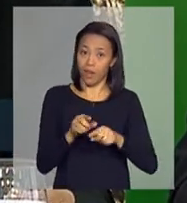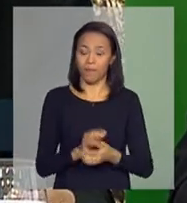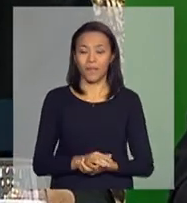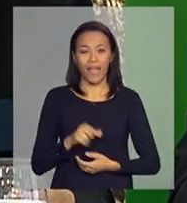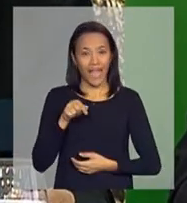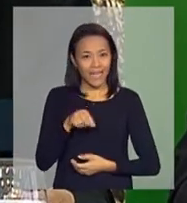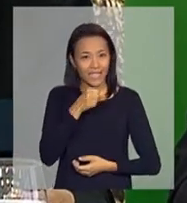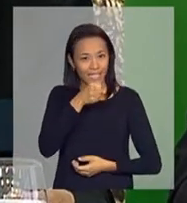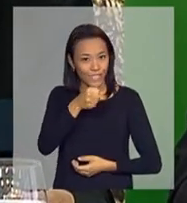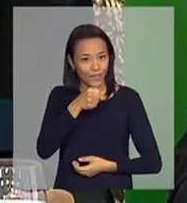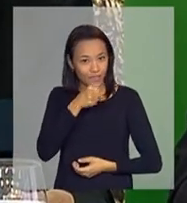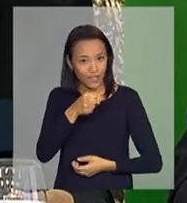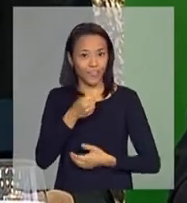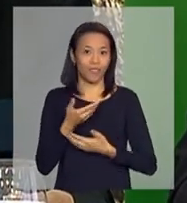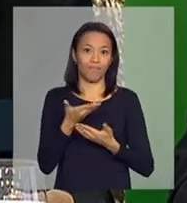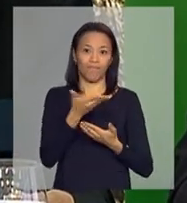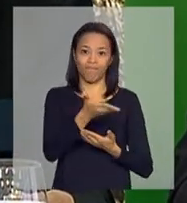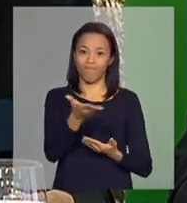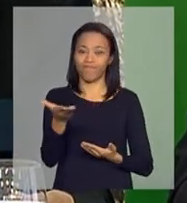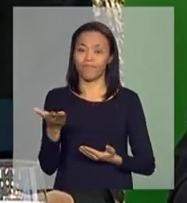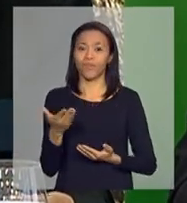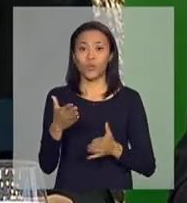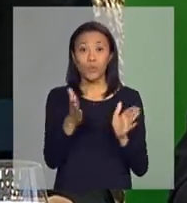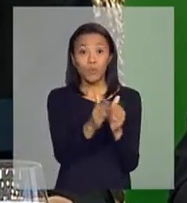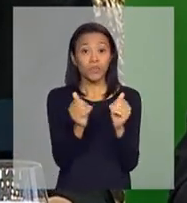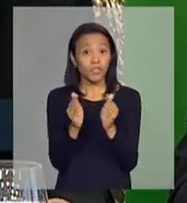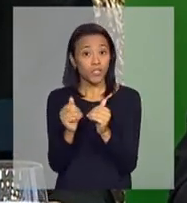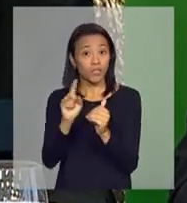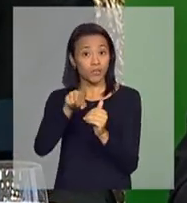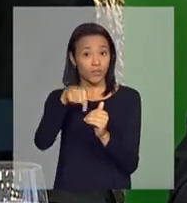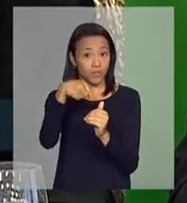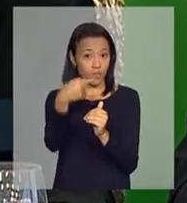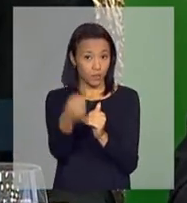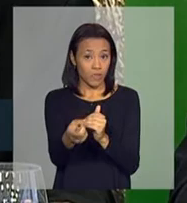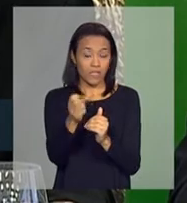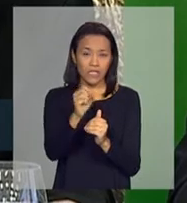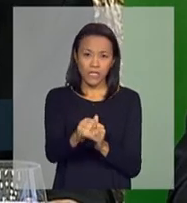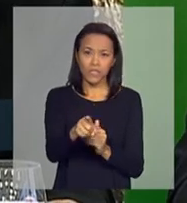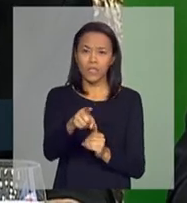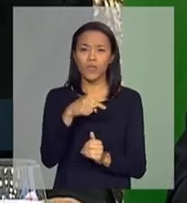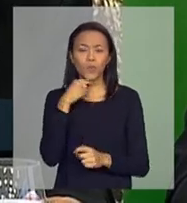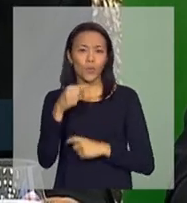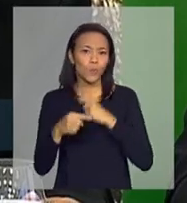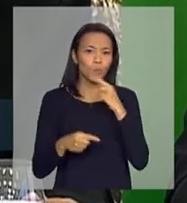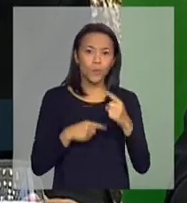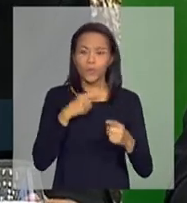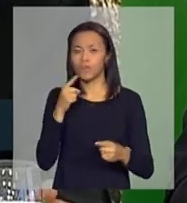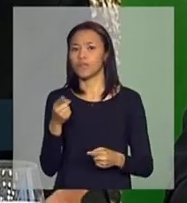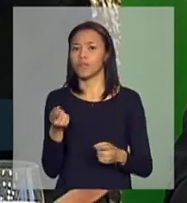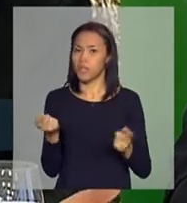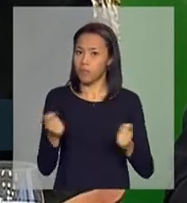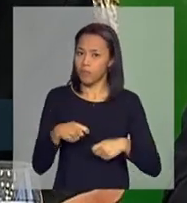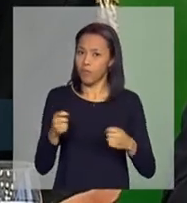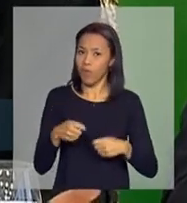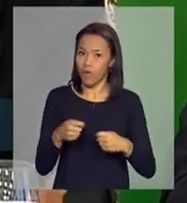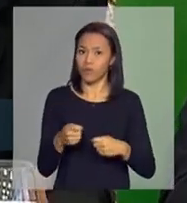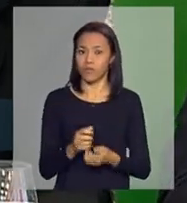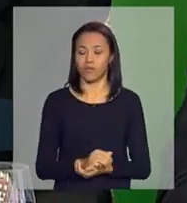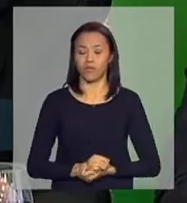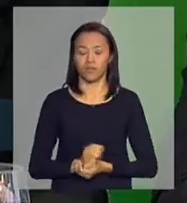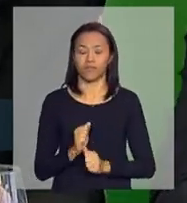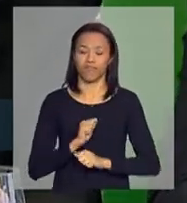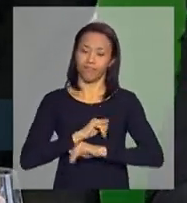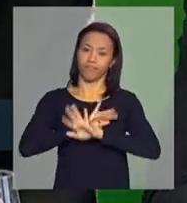imprensa. Então, os pedidos o senhor pode apresentar depois, mas se ficou alguma dúvida que pode servir também aos jornalistas presentes, o pode